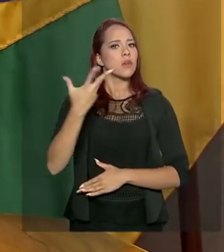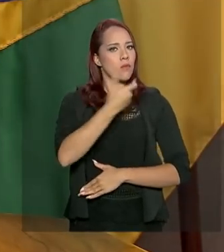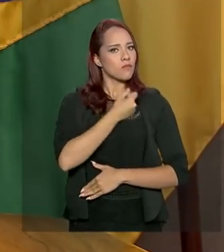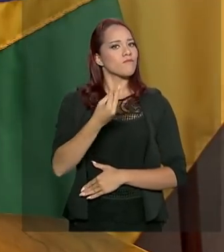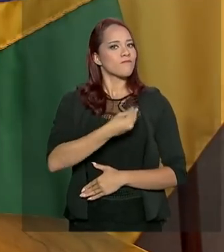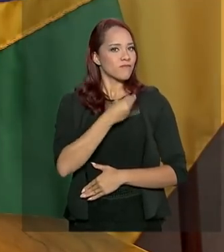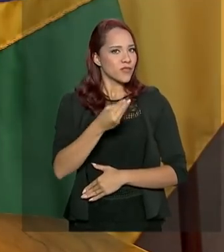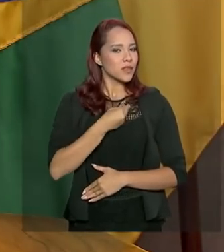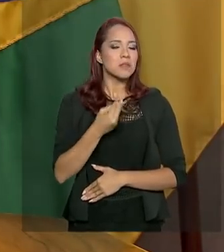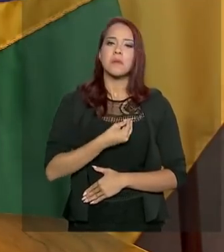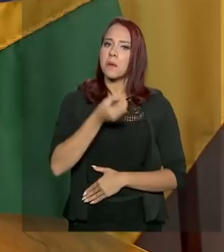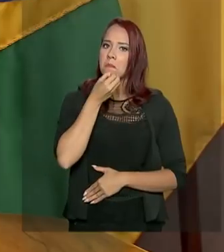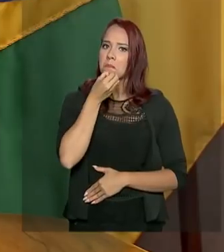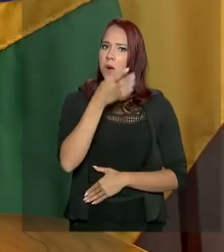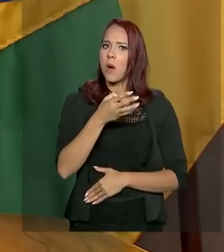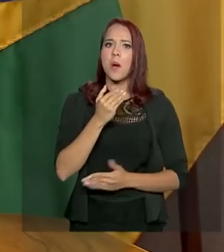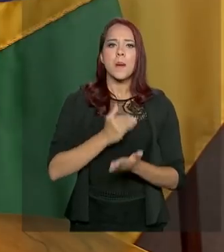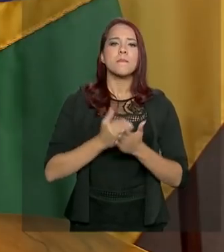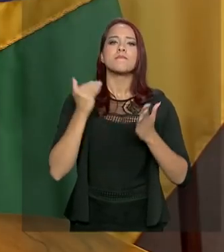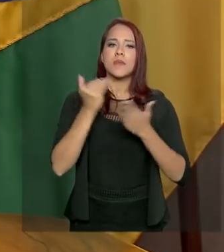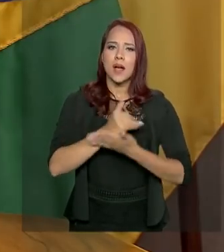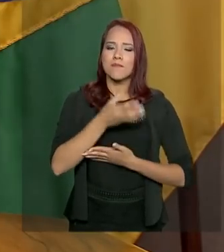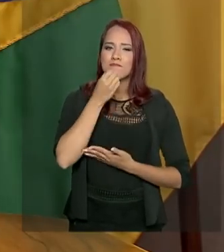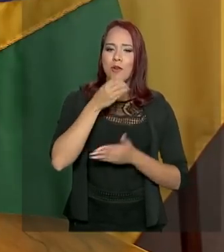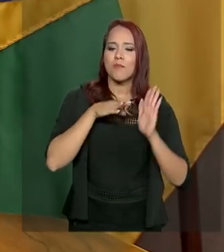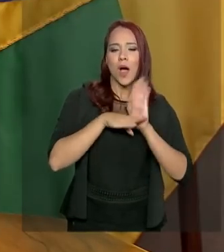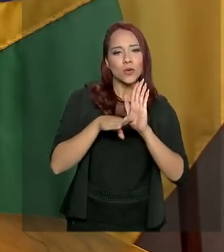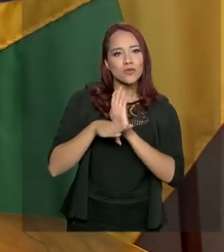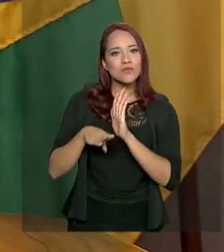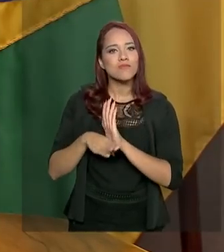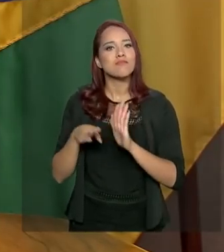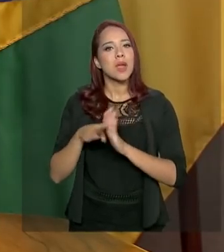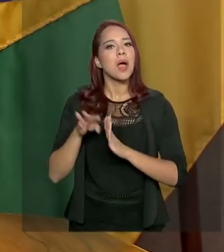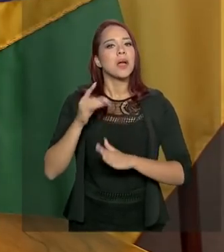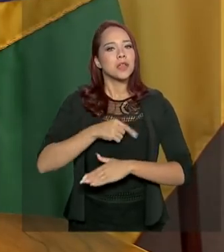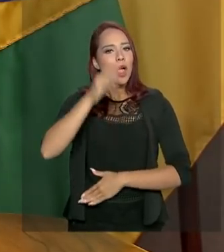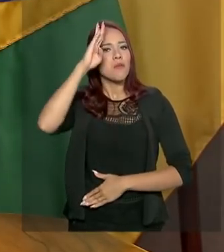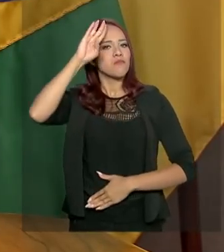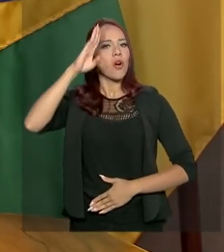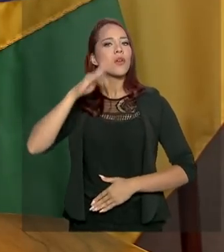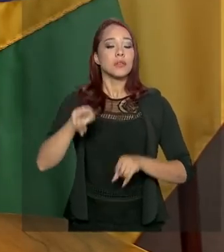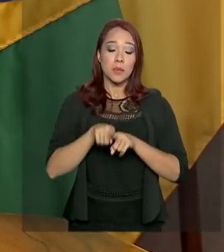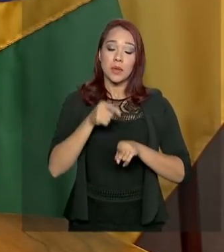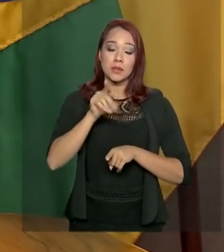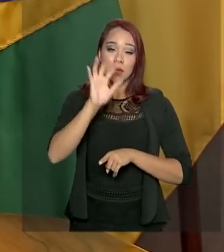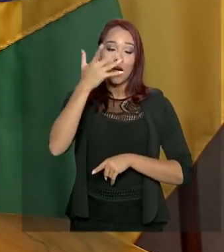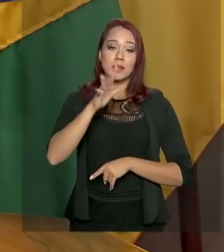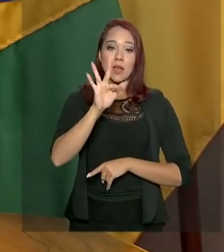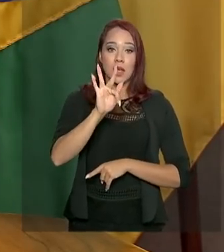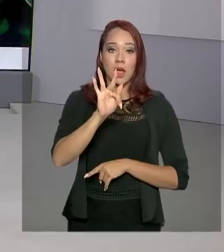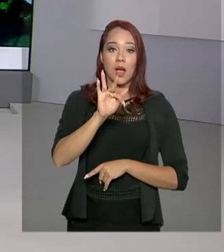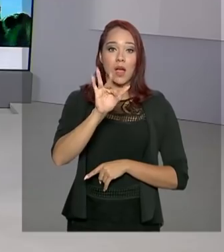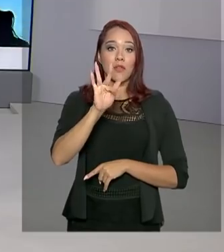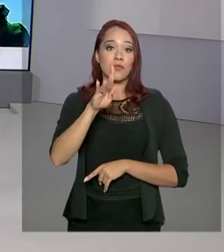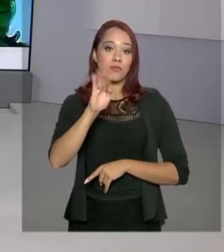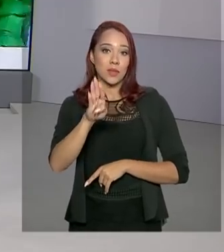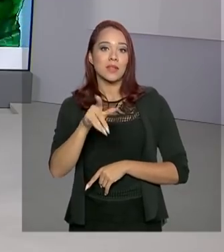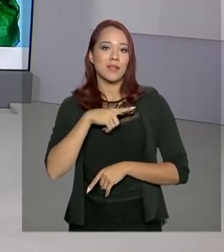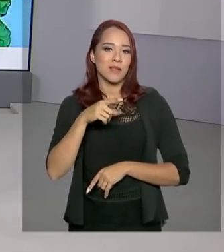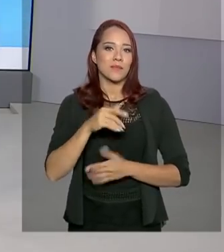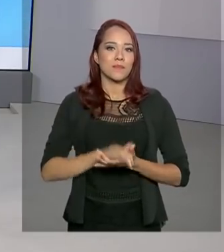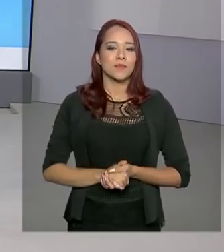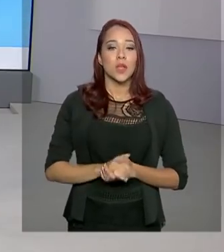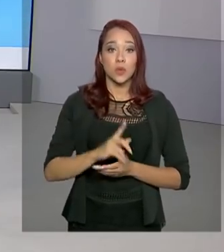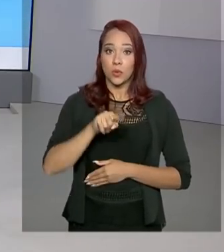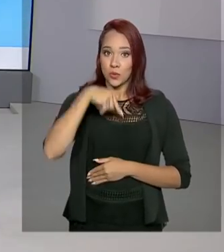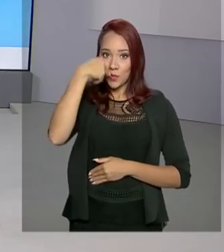isso aí é muito bom, é mais uma contribuição que as Forças Armadas, e nesse caso a Força Aérea, dão aí ao país. No próximo